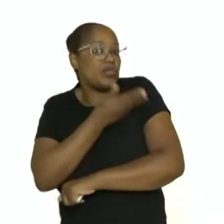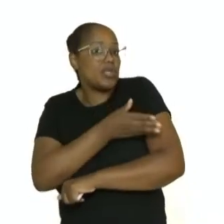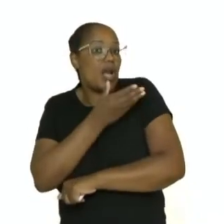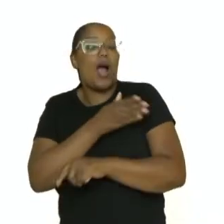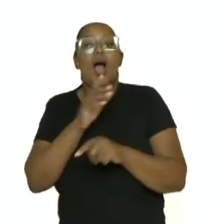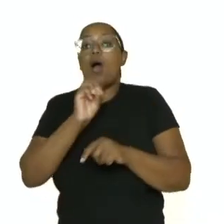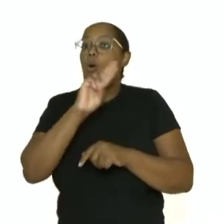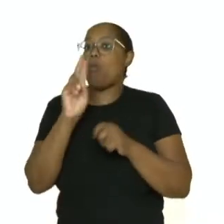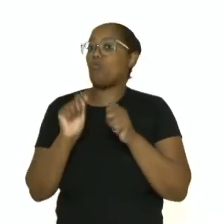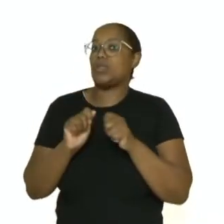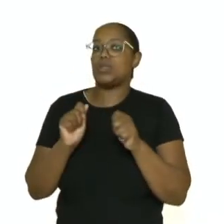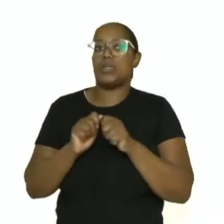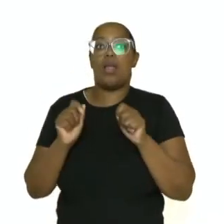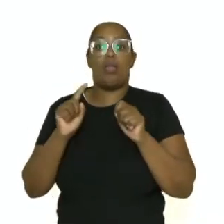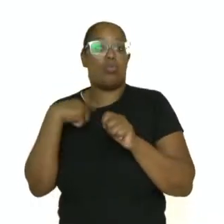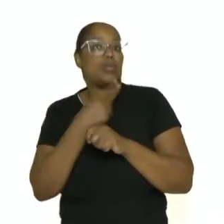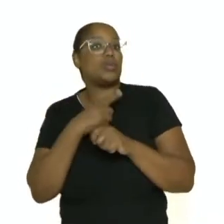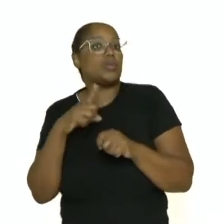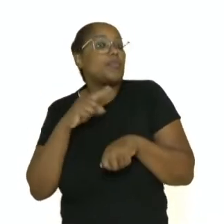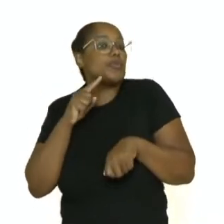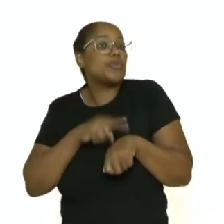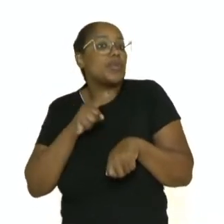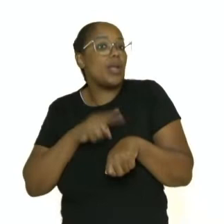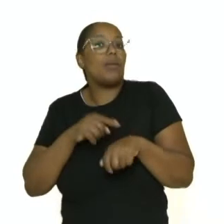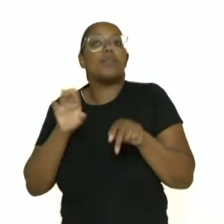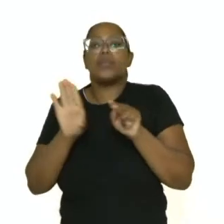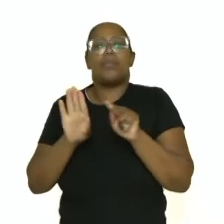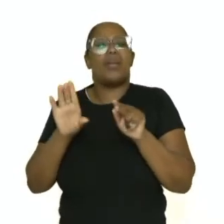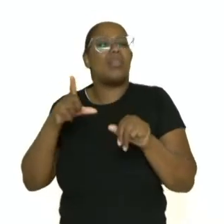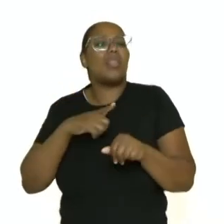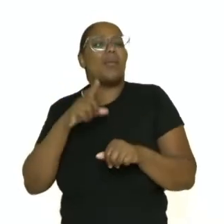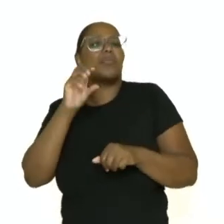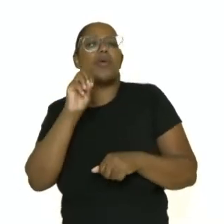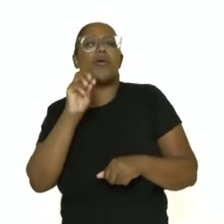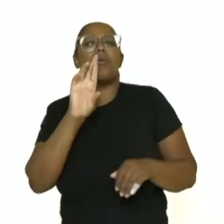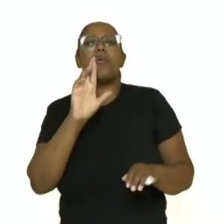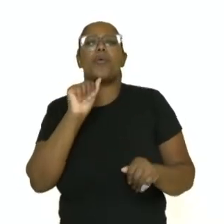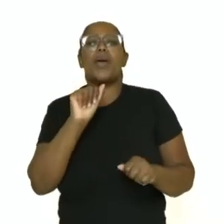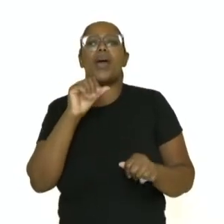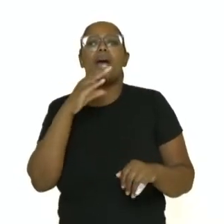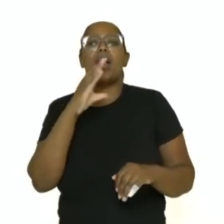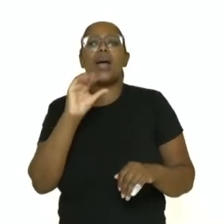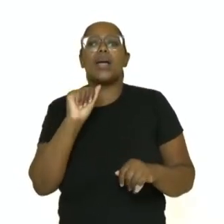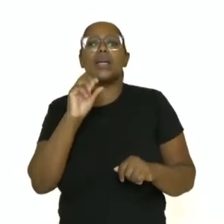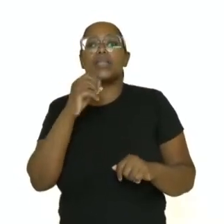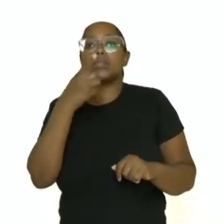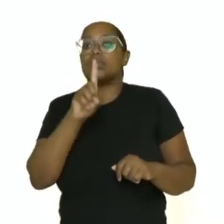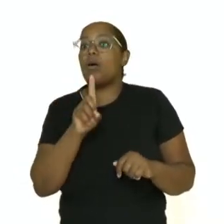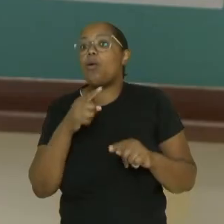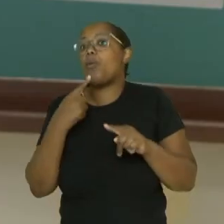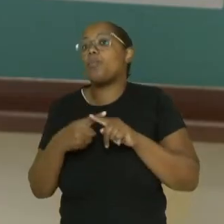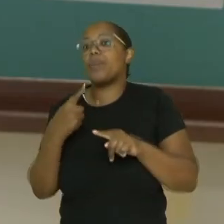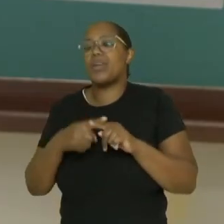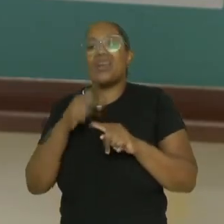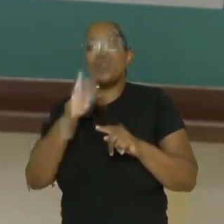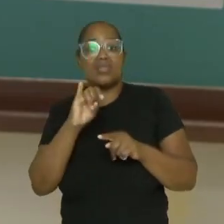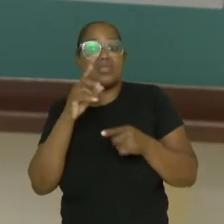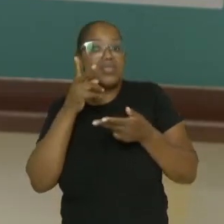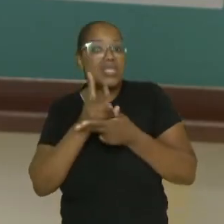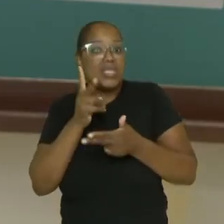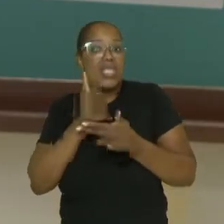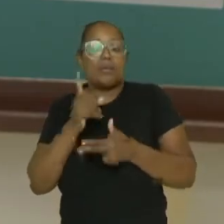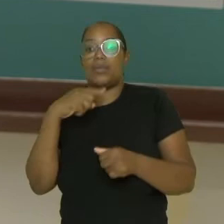temos um período e, ao mesmo tempo, uma oração. Por quê? Porque sempre que nós temos ali uma oração,